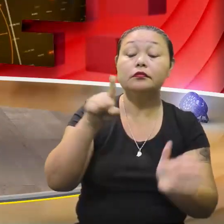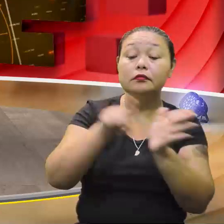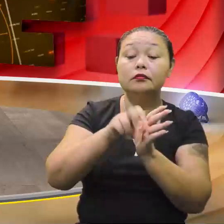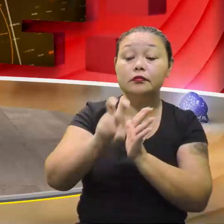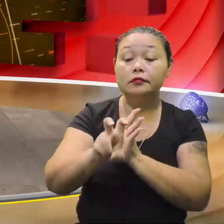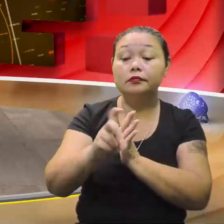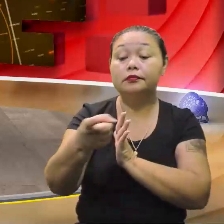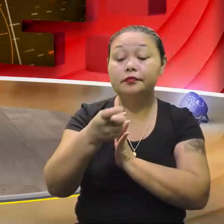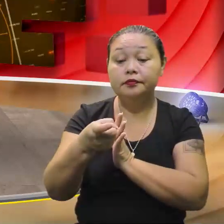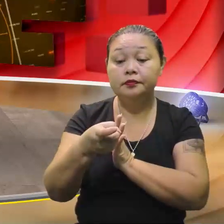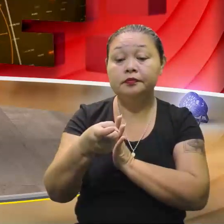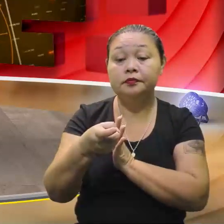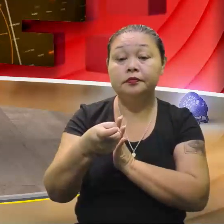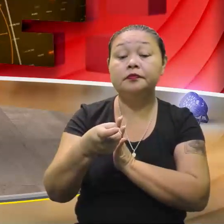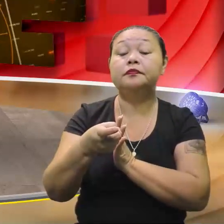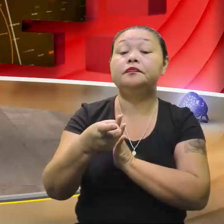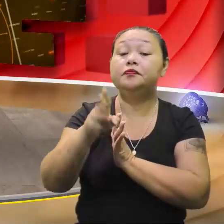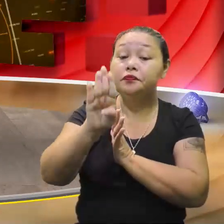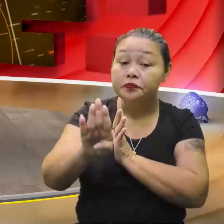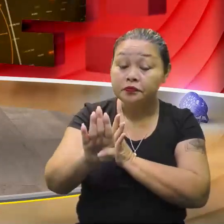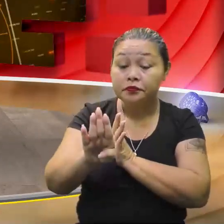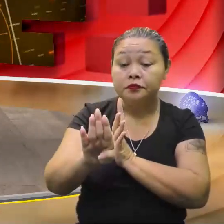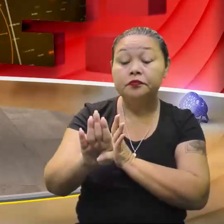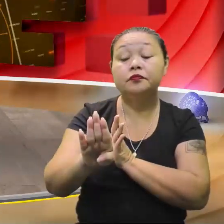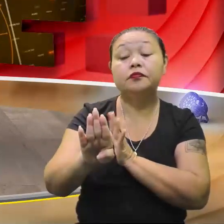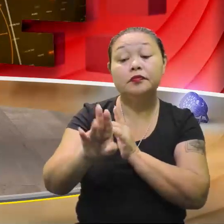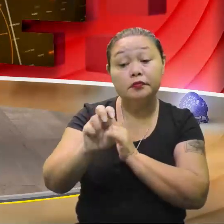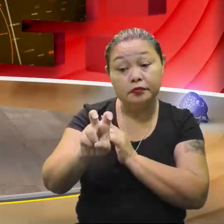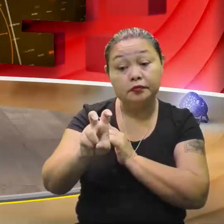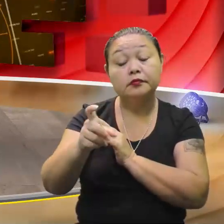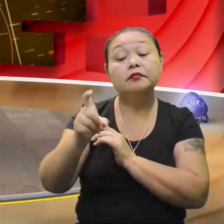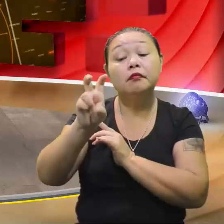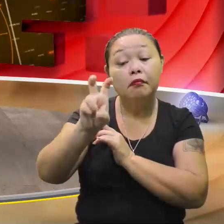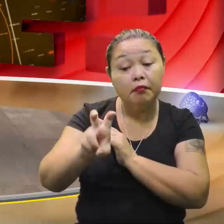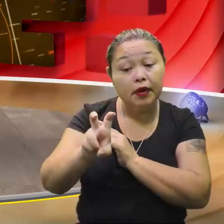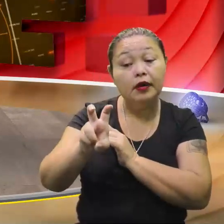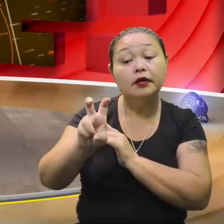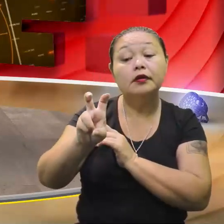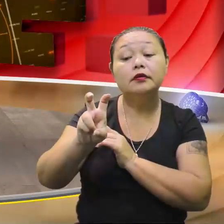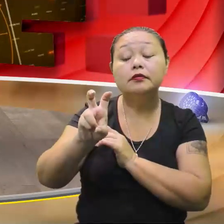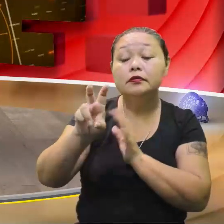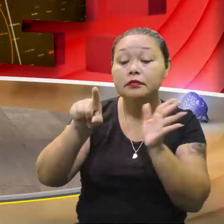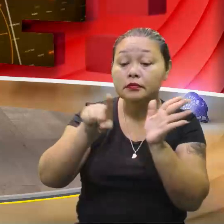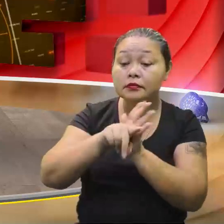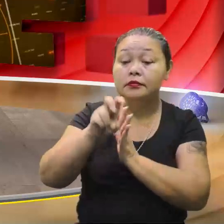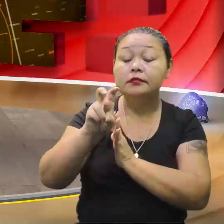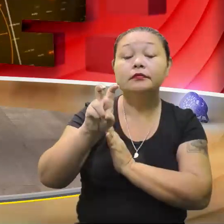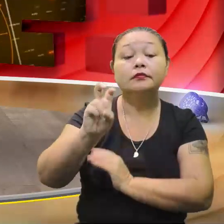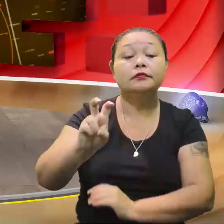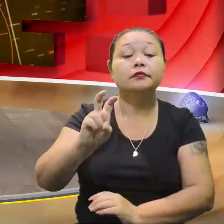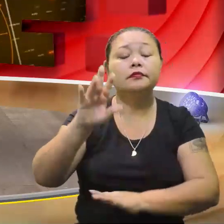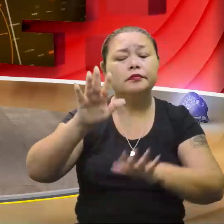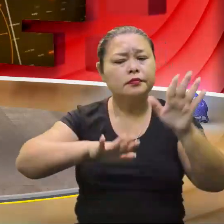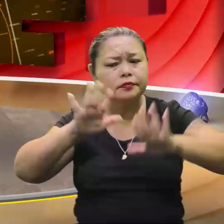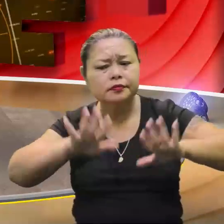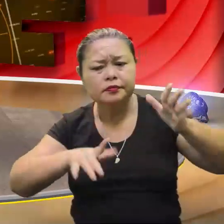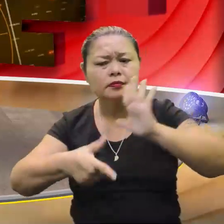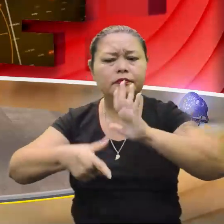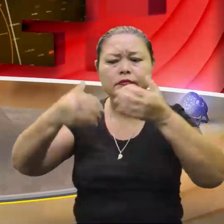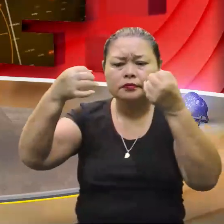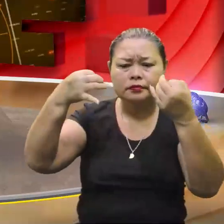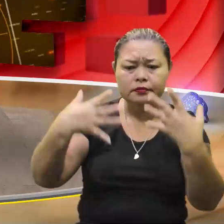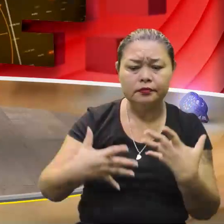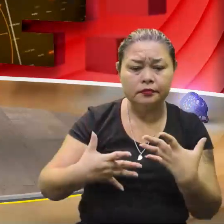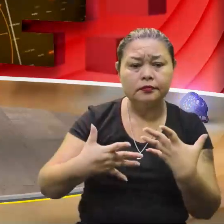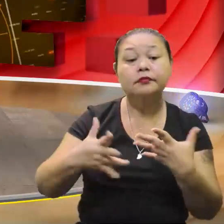5X, o B é menos 5. Nós vamos ver na prática melhor. É isso mesmo, a gente fica às vezes querendo dar uma explicadinha